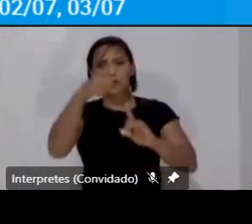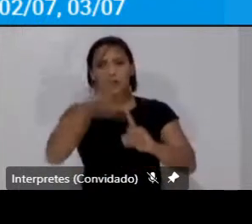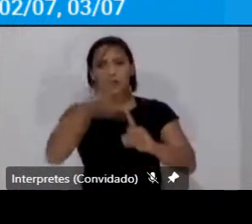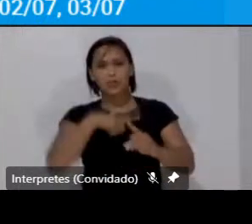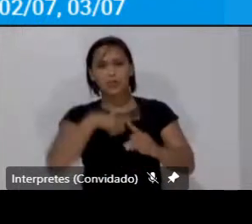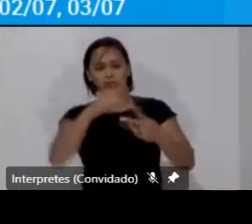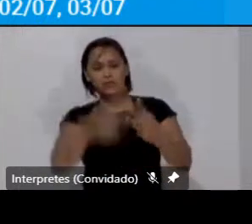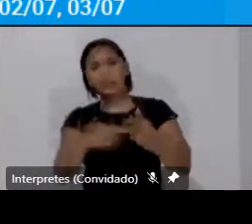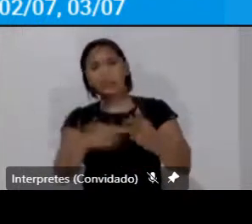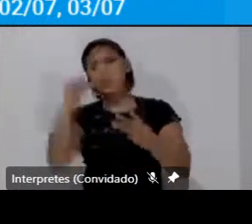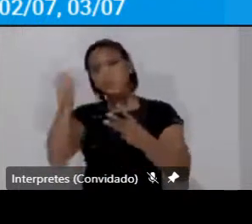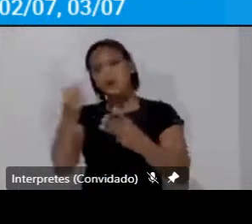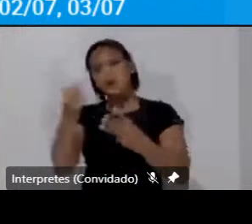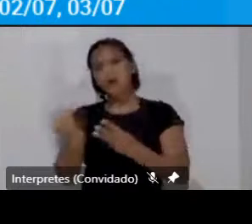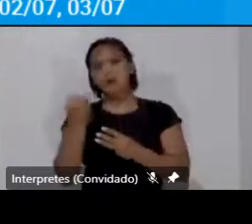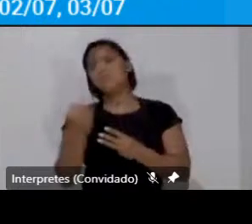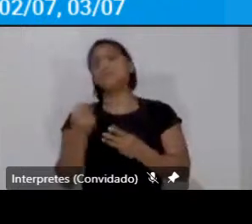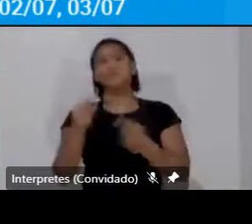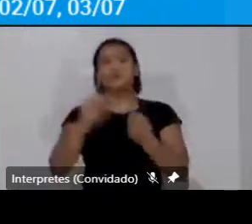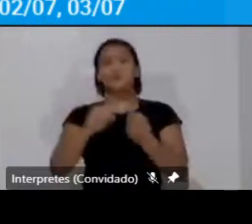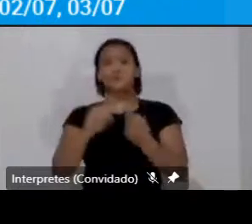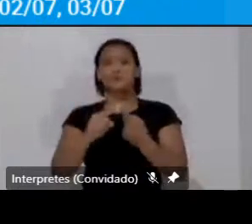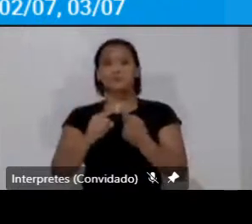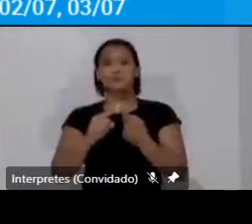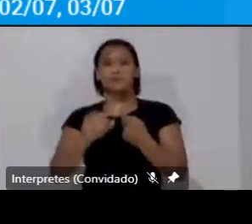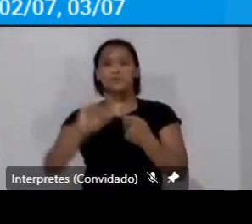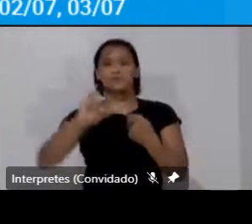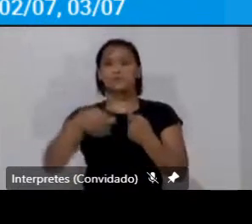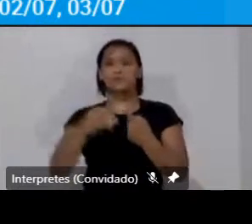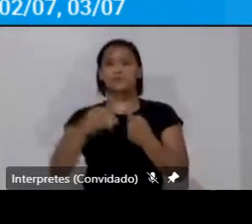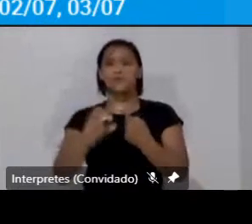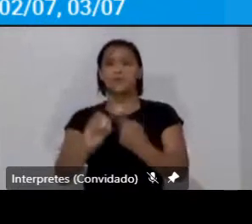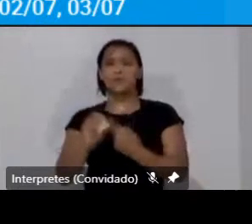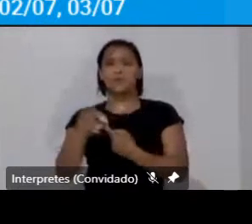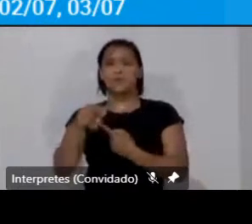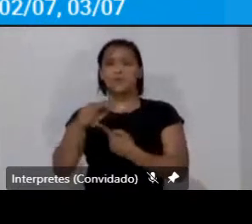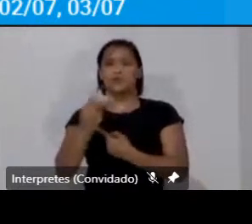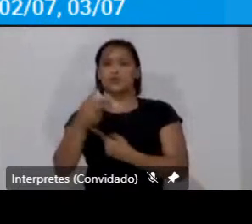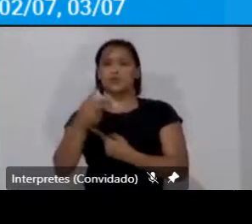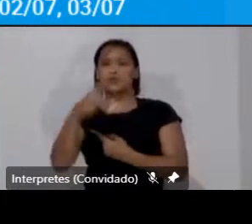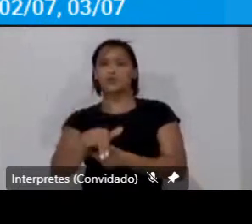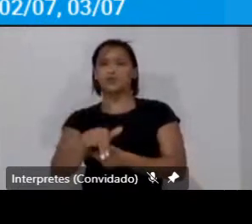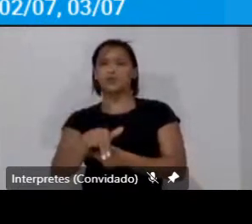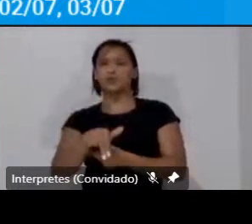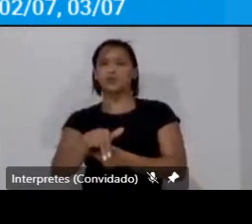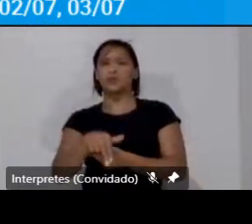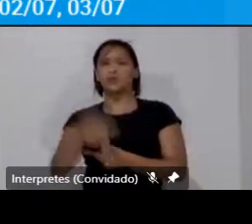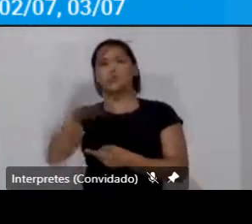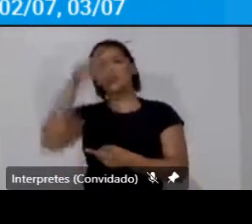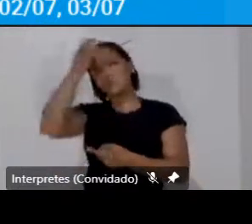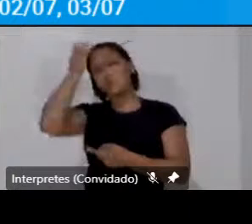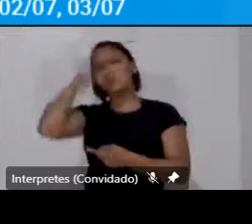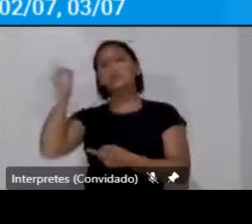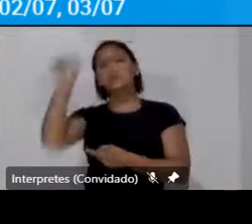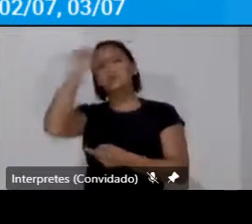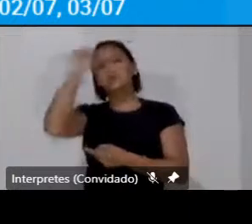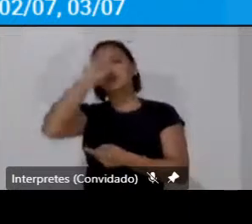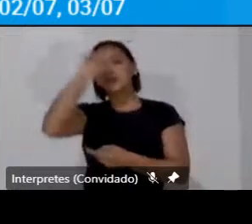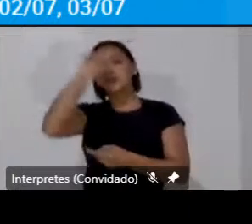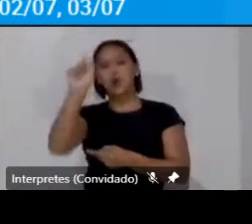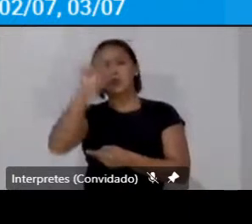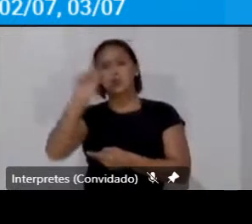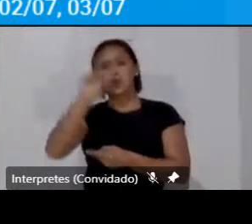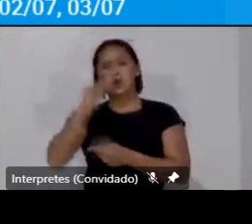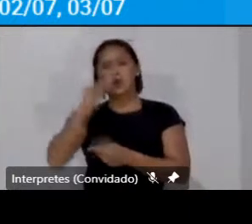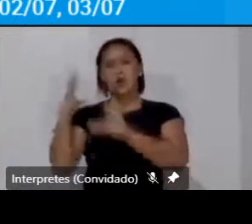que eu gostaria de citar são um sociólogo um geógrafo e um